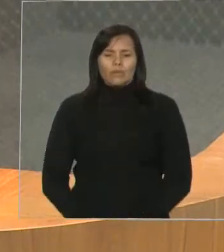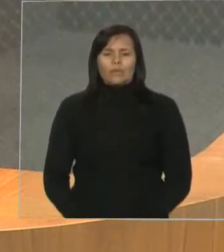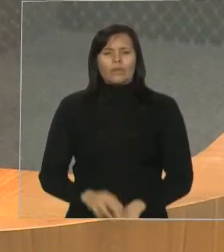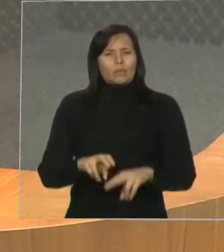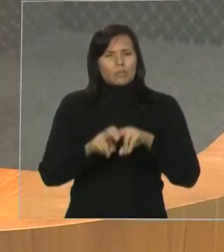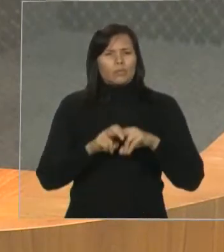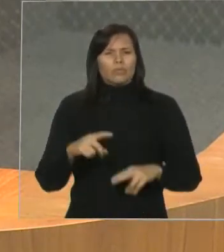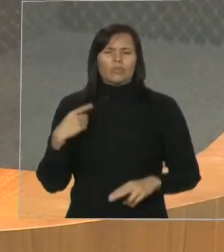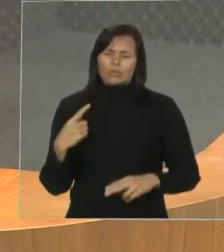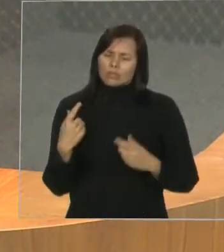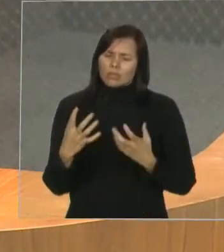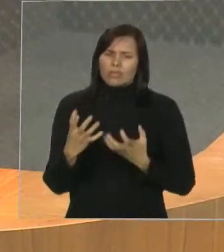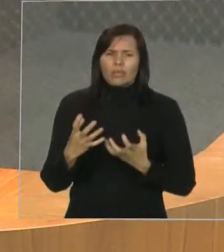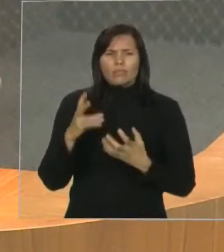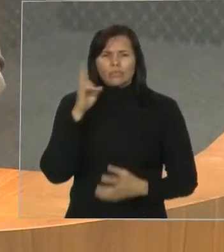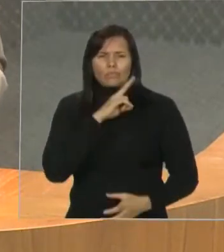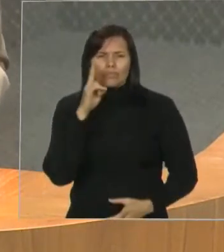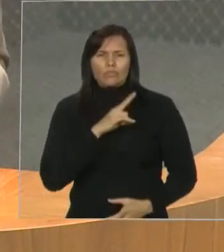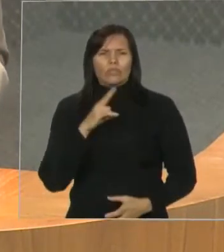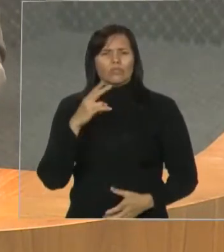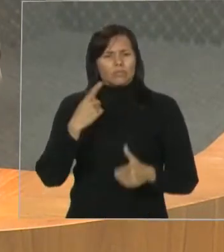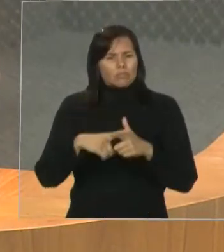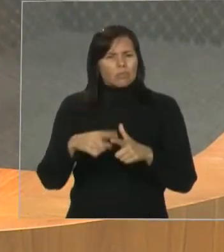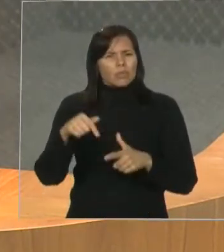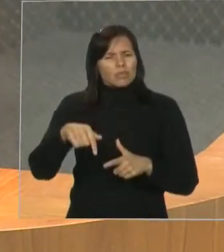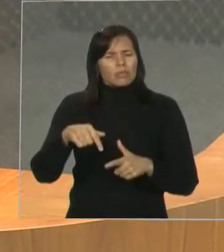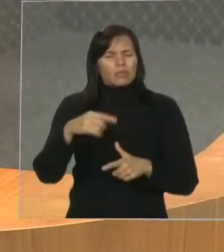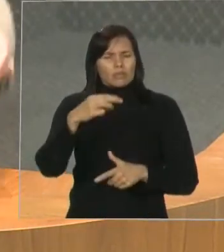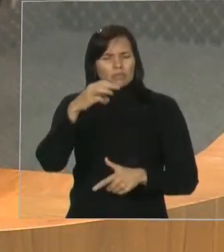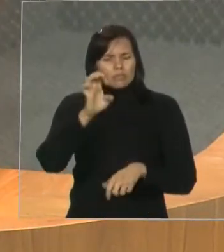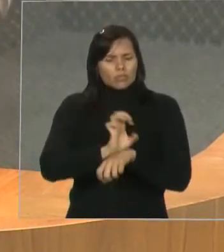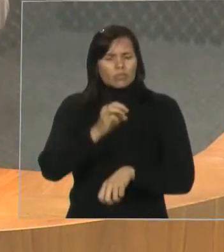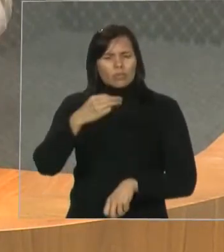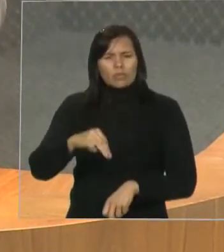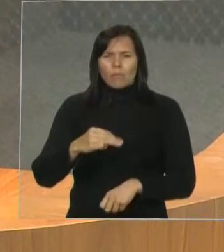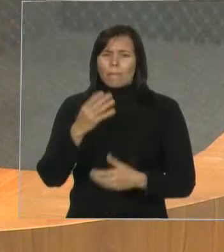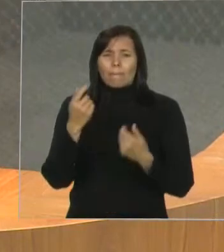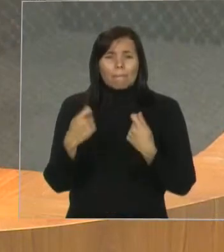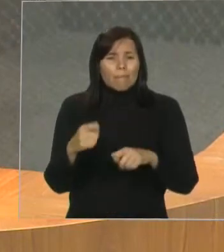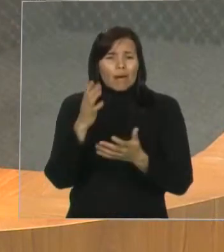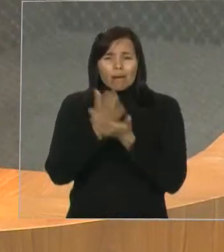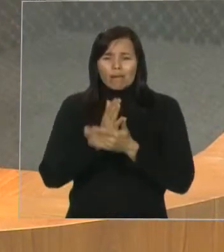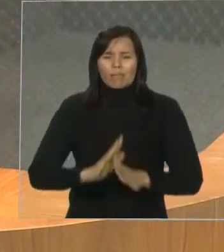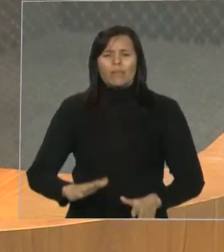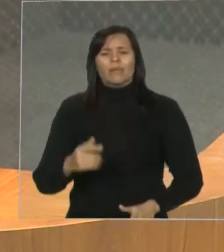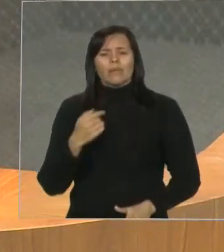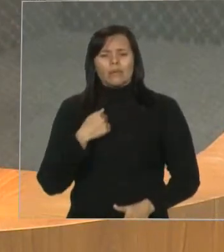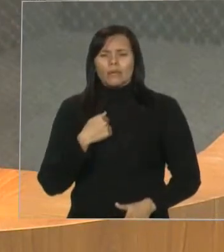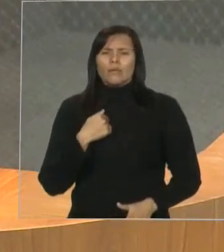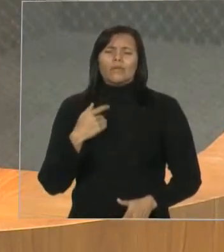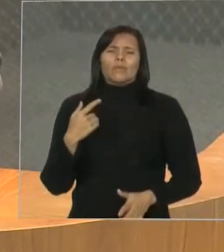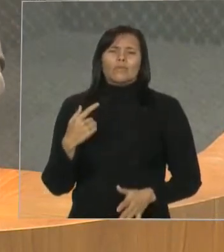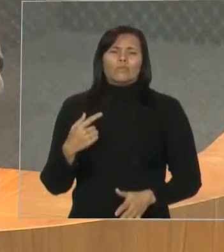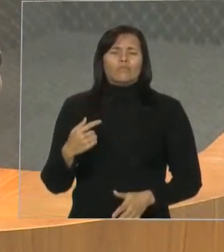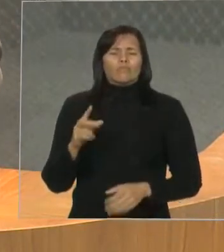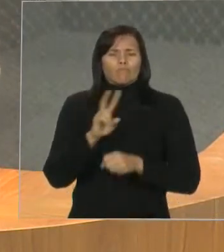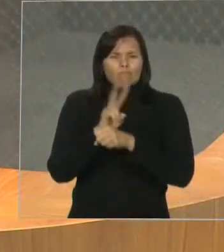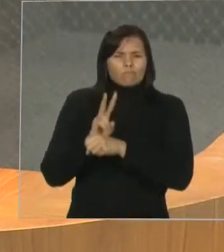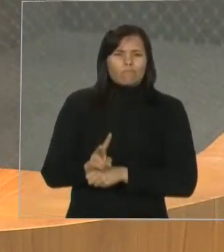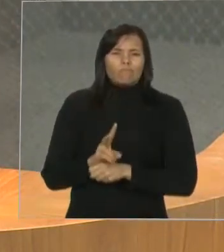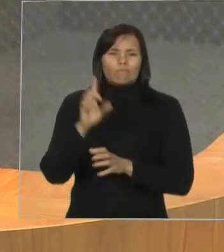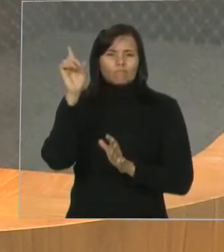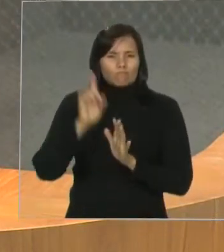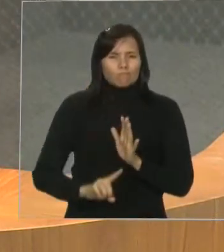Temos pressa, precisamos resolver problemas do Maranhão e me comprometo aqui em ser uma voz em defesa desses anseios e aqui estou fazendo,